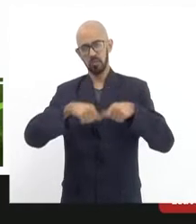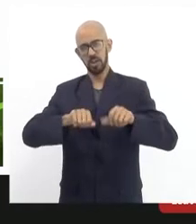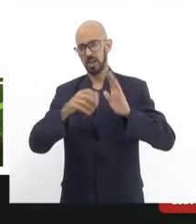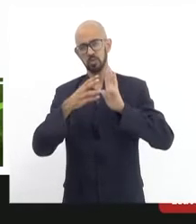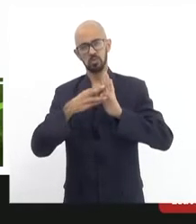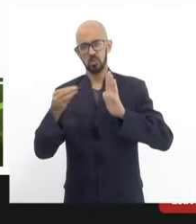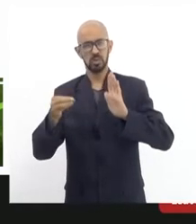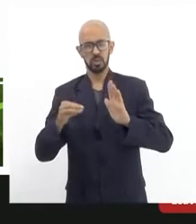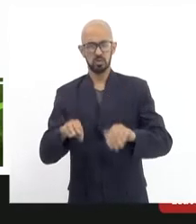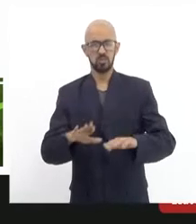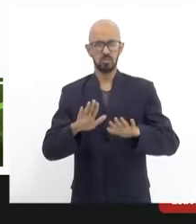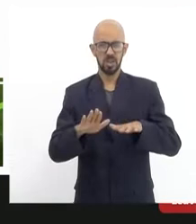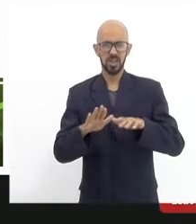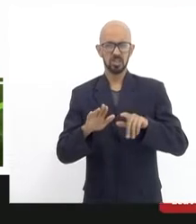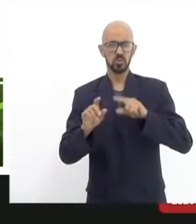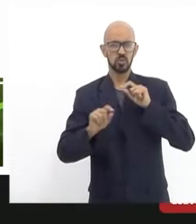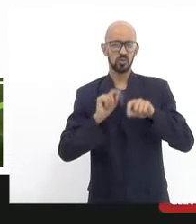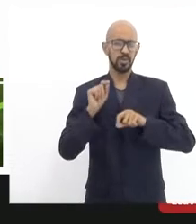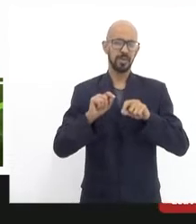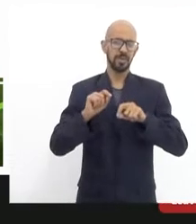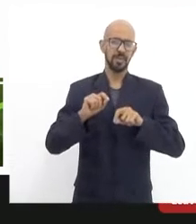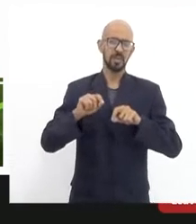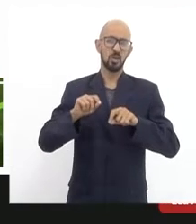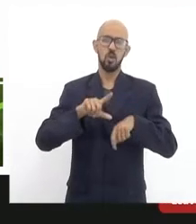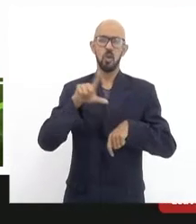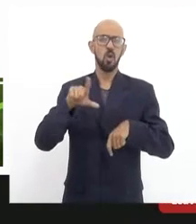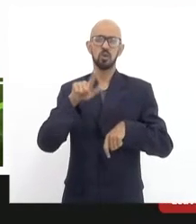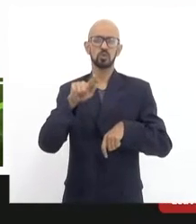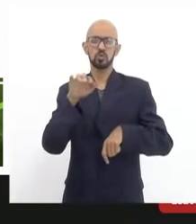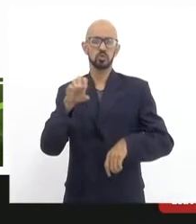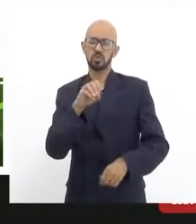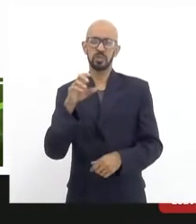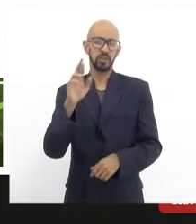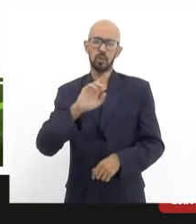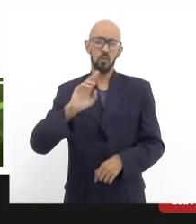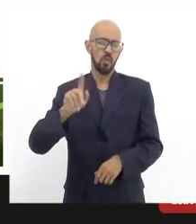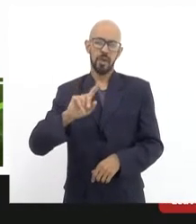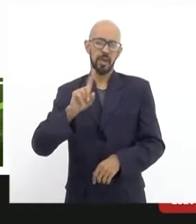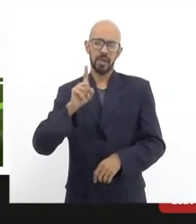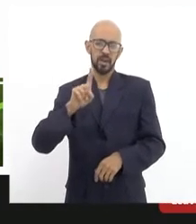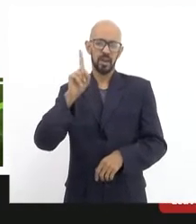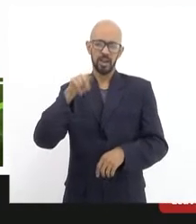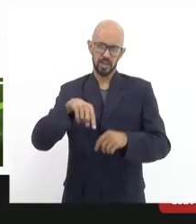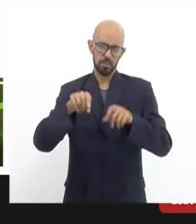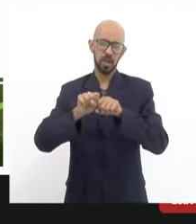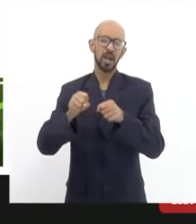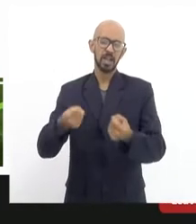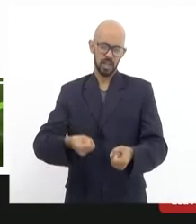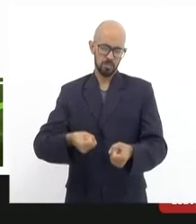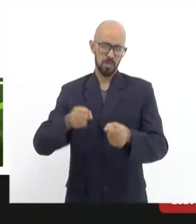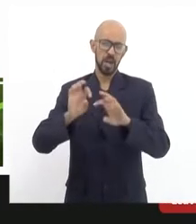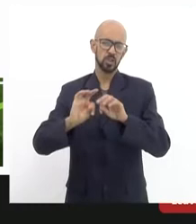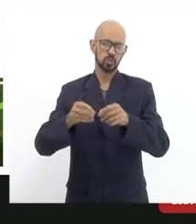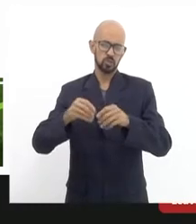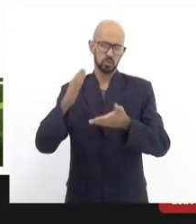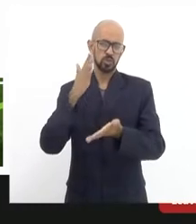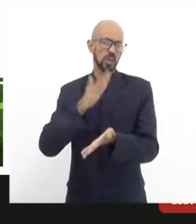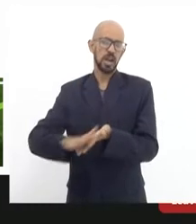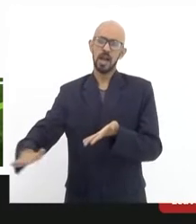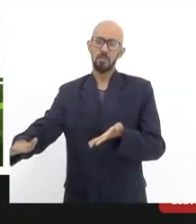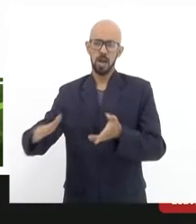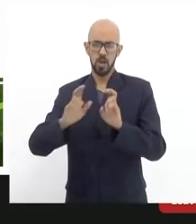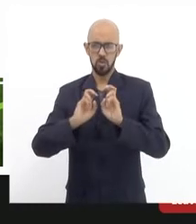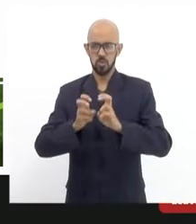claro que não era para servir de gabarito, era para terminar com os bondes, era para extinguir os bondes, vamos, próximo,